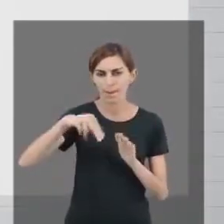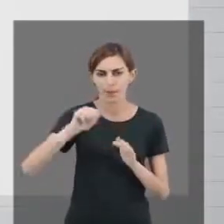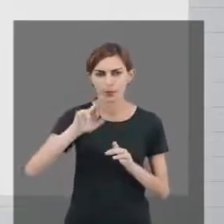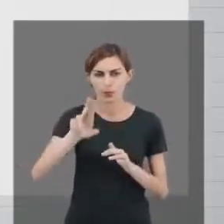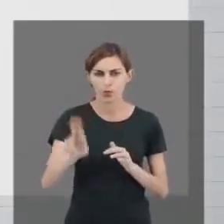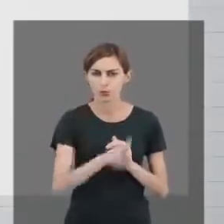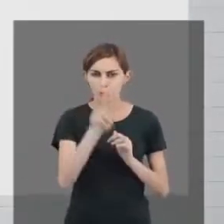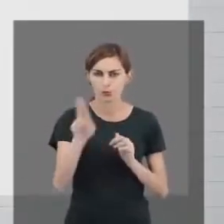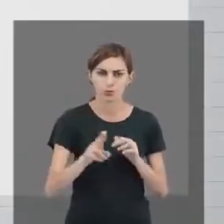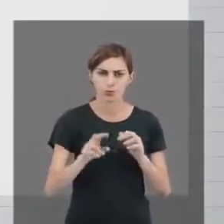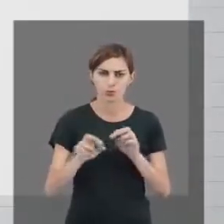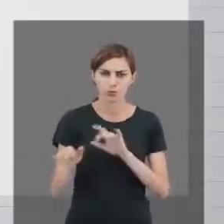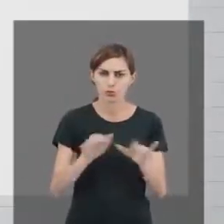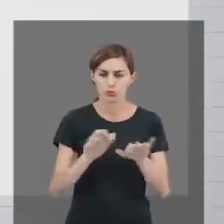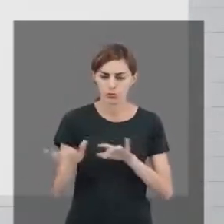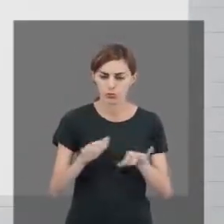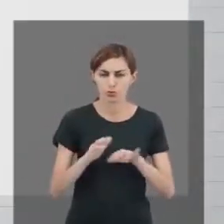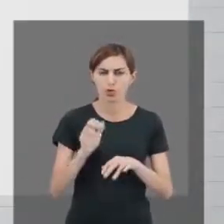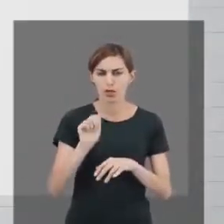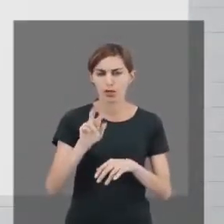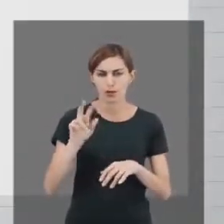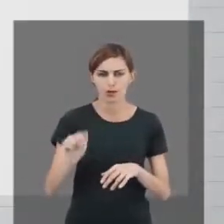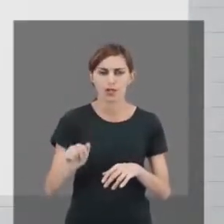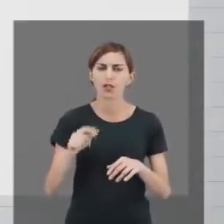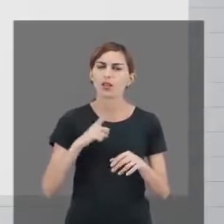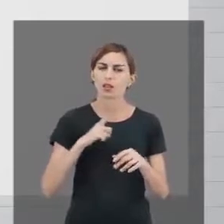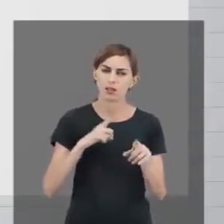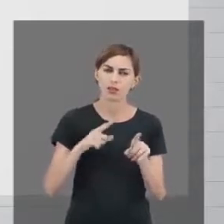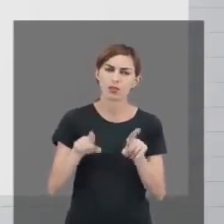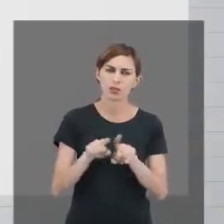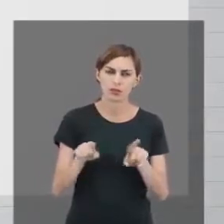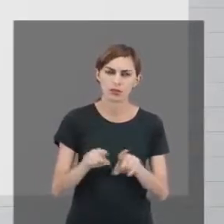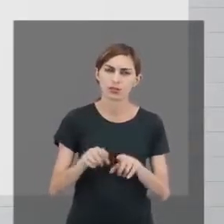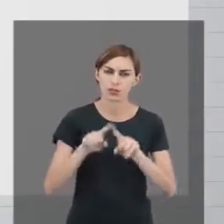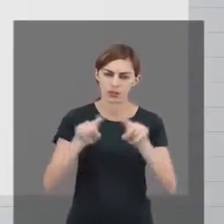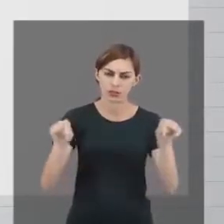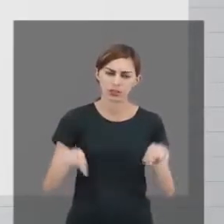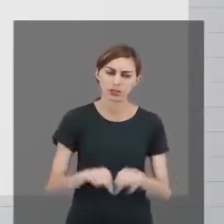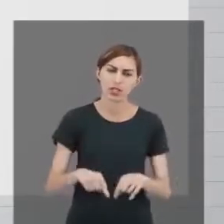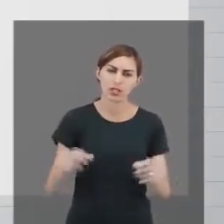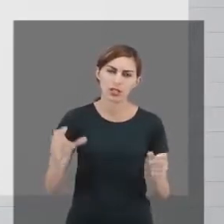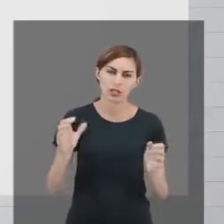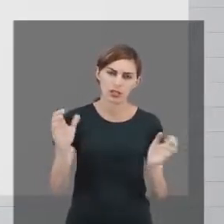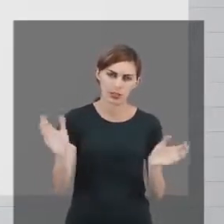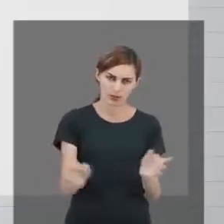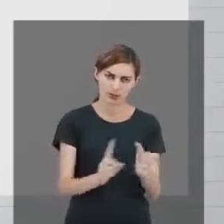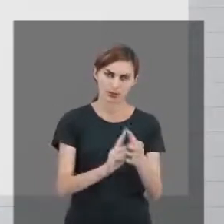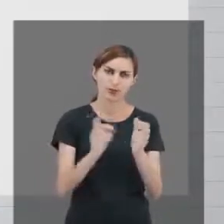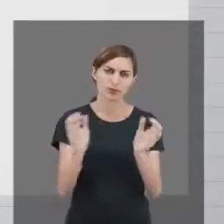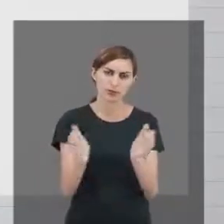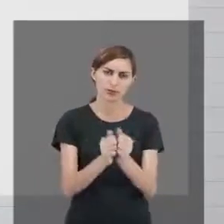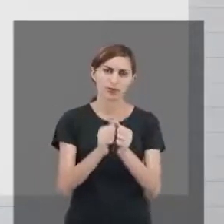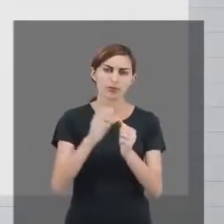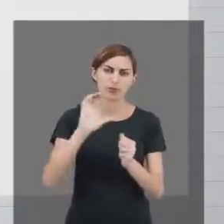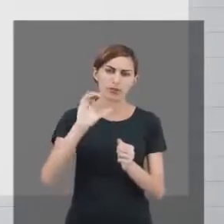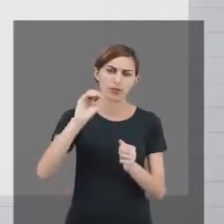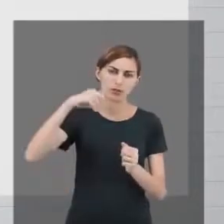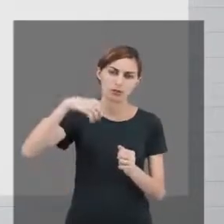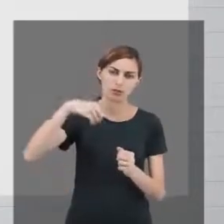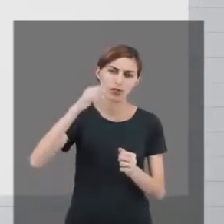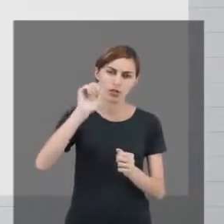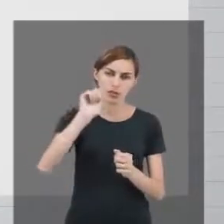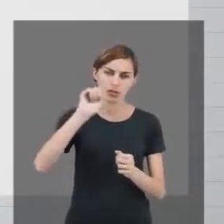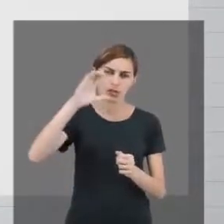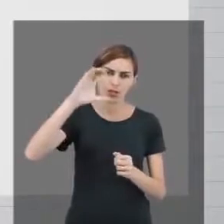e navegação do Ava, que está disponível também aí na sala de acolhimento. Certo? E assim você vai entender